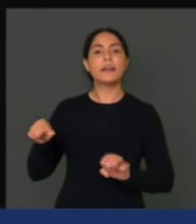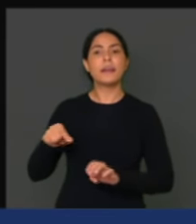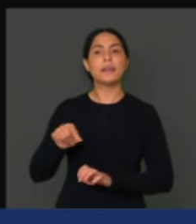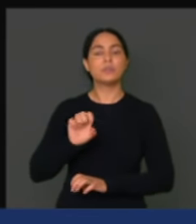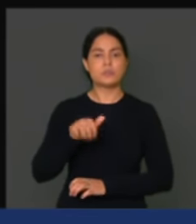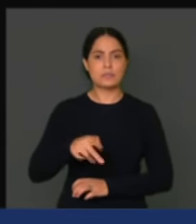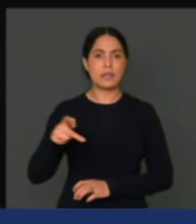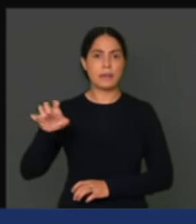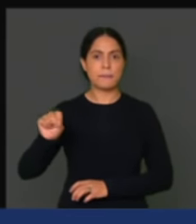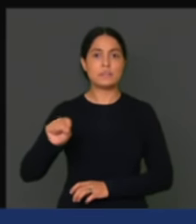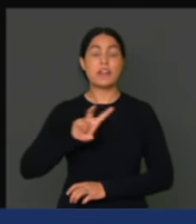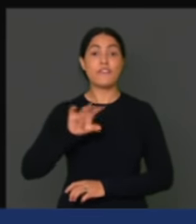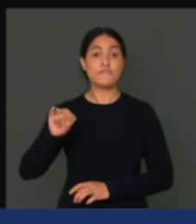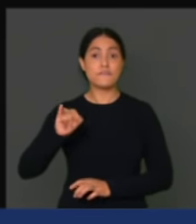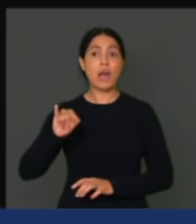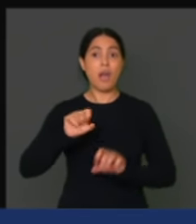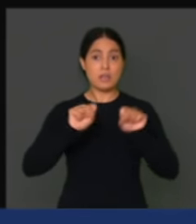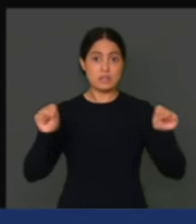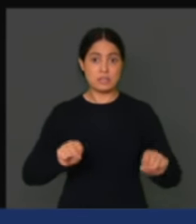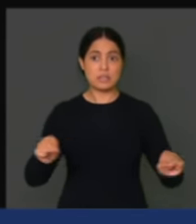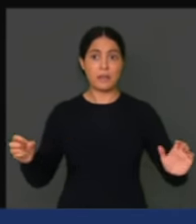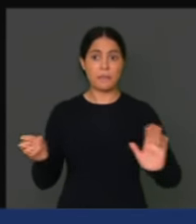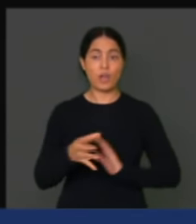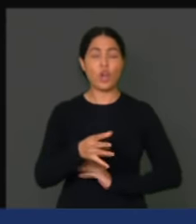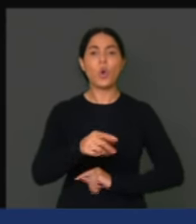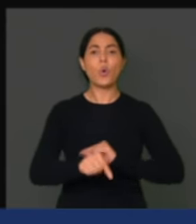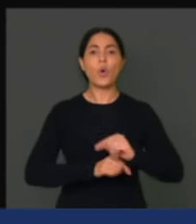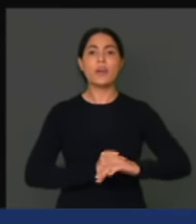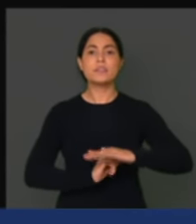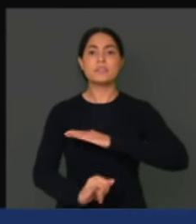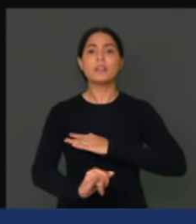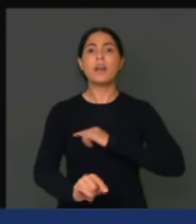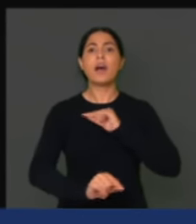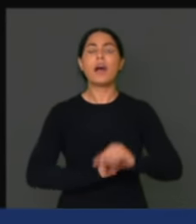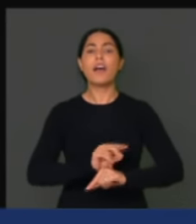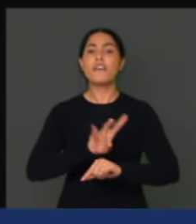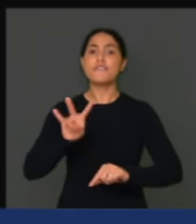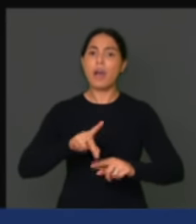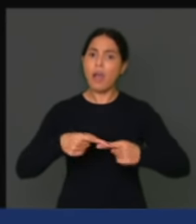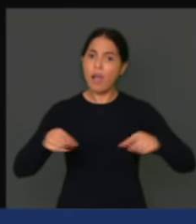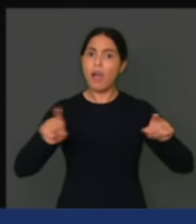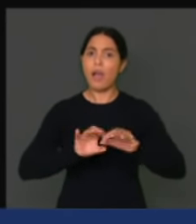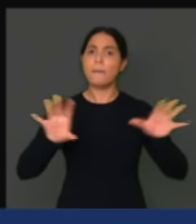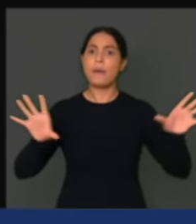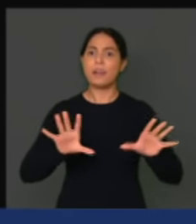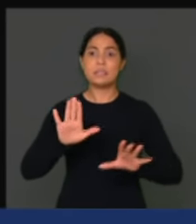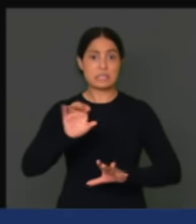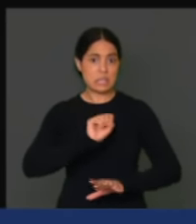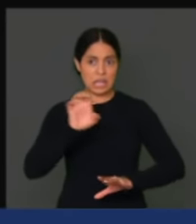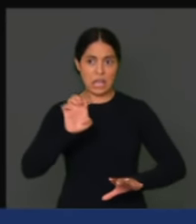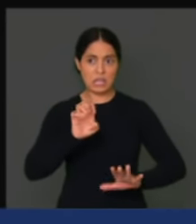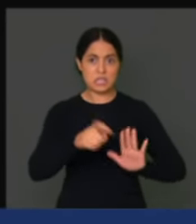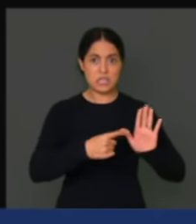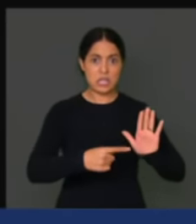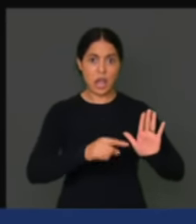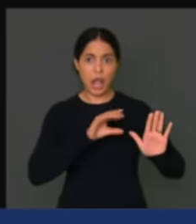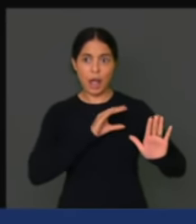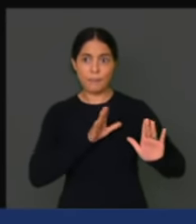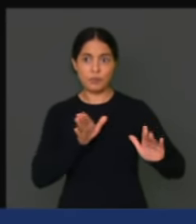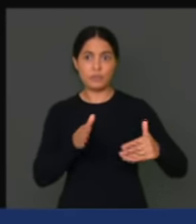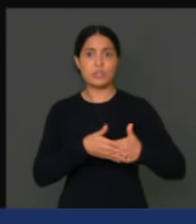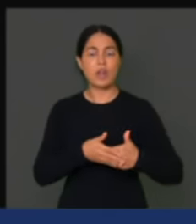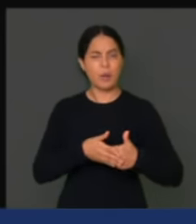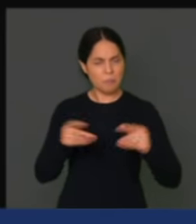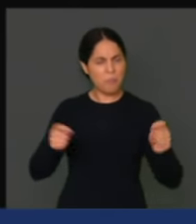que é uma ferramenta para as startups poderem ser abertas e, quando não não derem certo, serem rapidamente dado